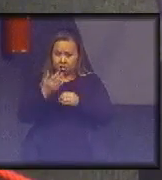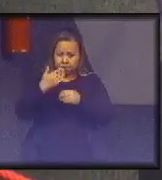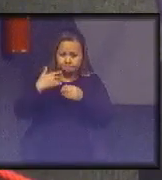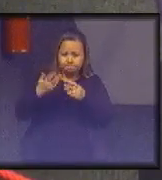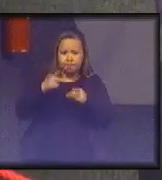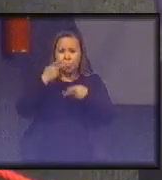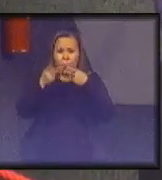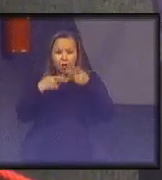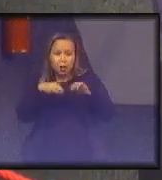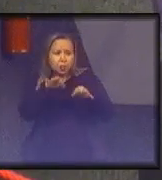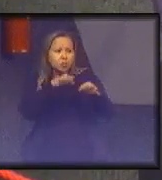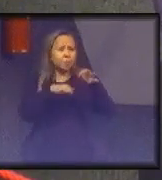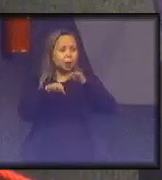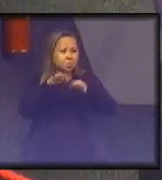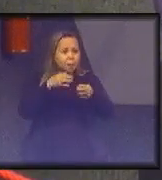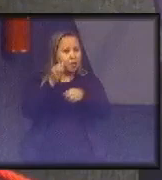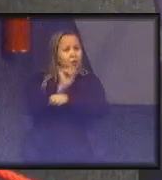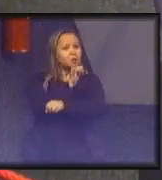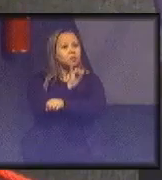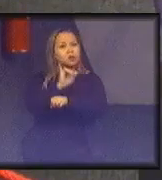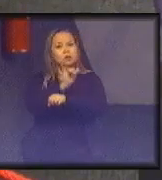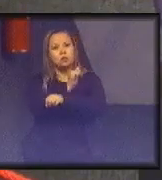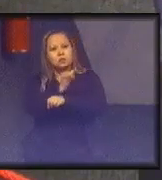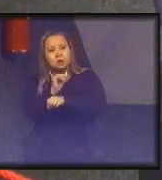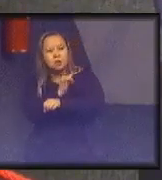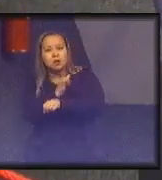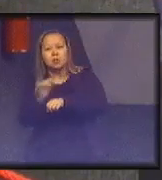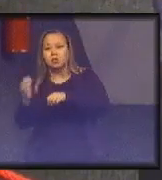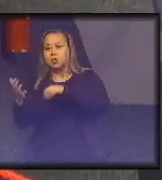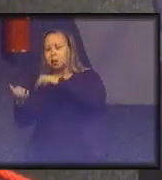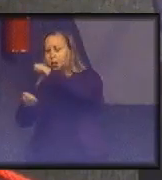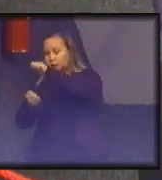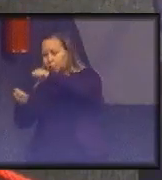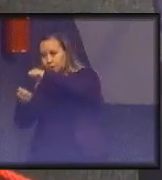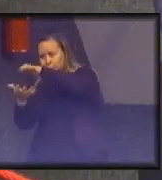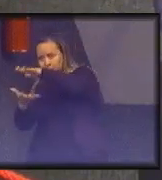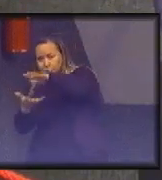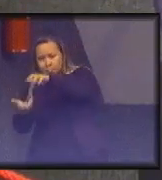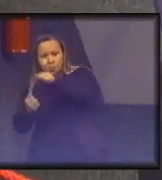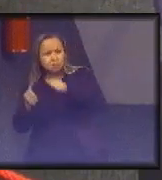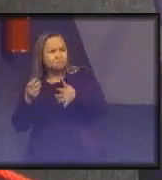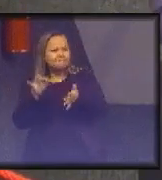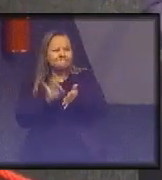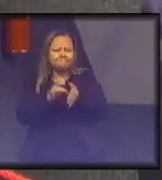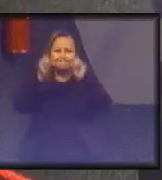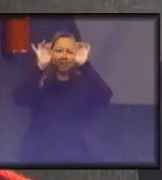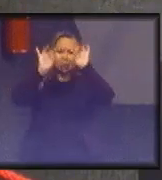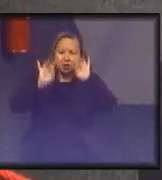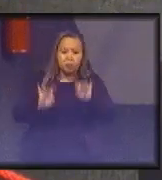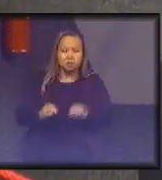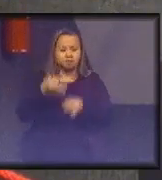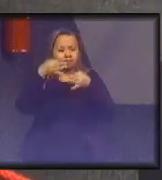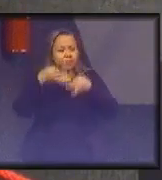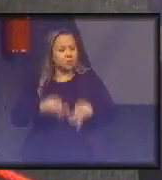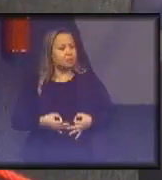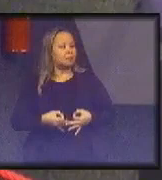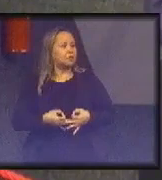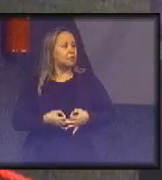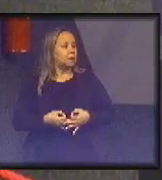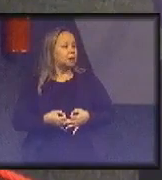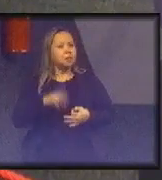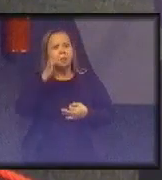planejamento estratégico sustentável é absolutamente extraordinário. E tenho certeza que a